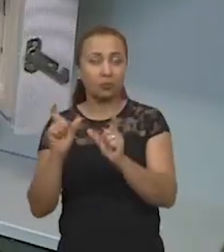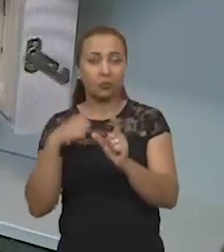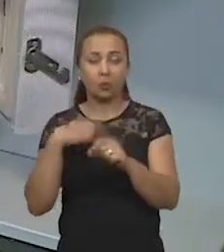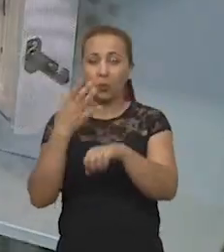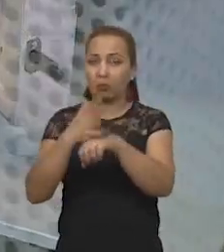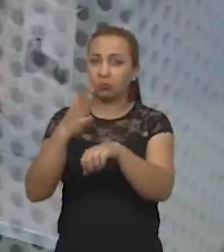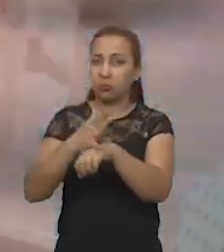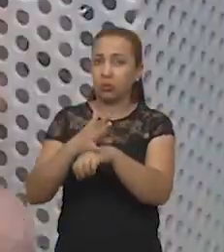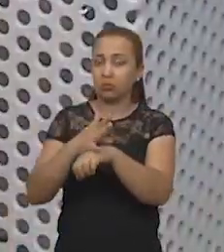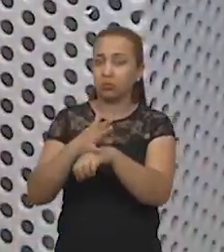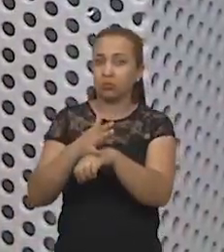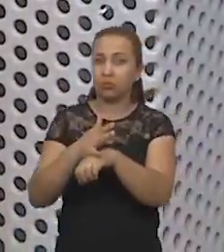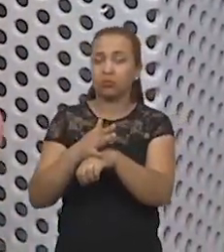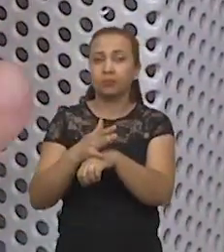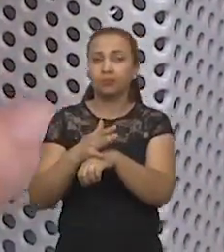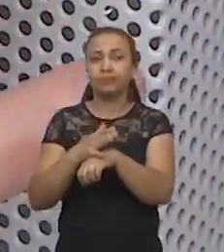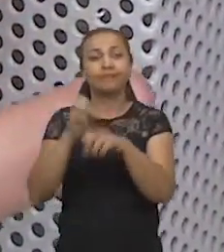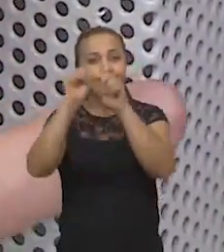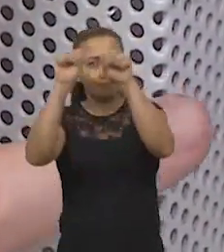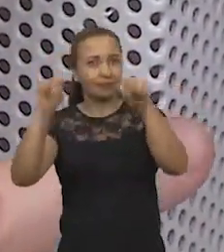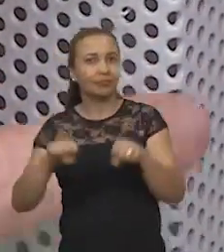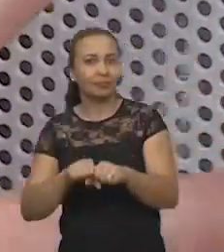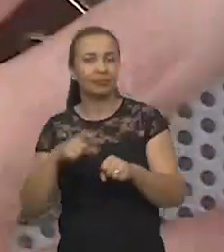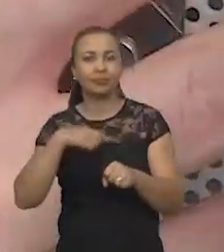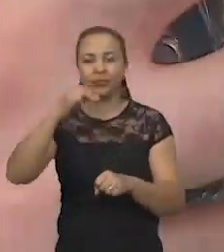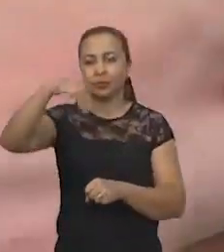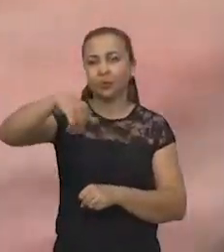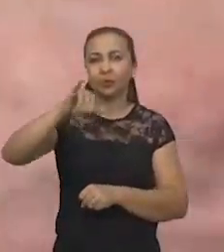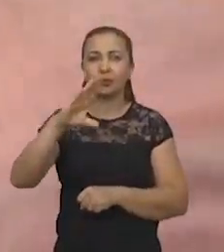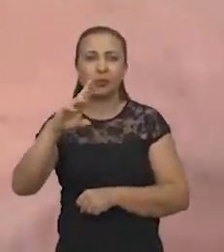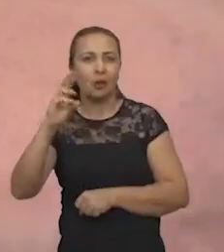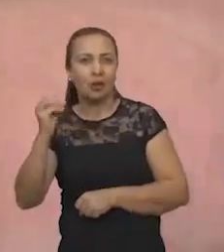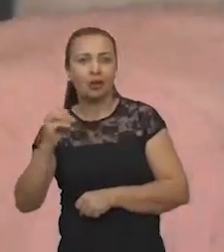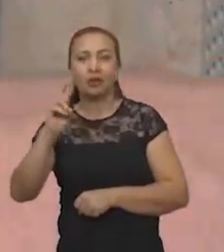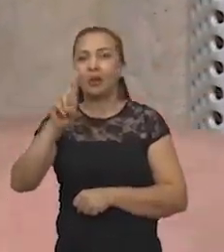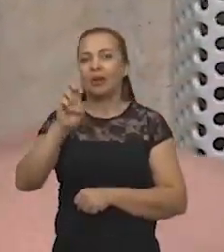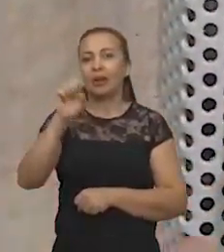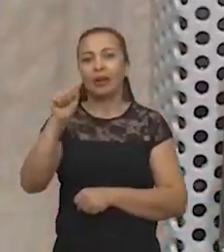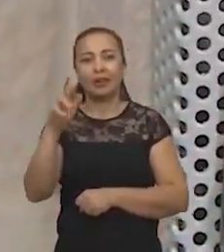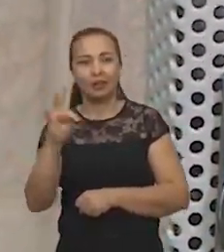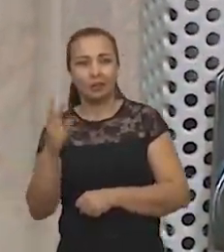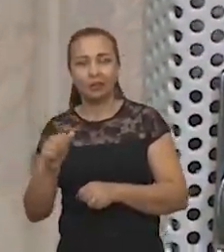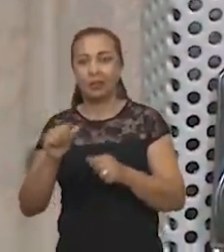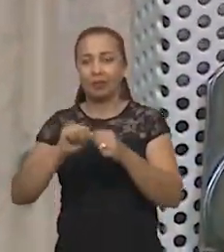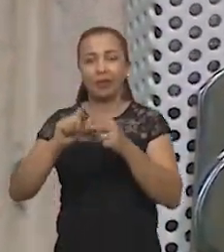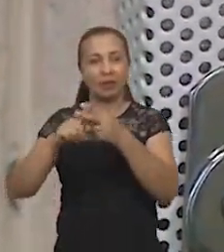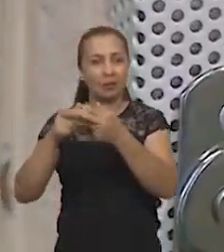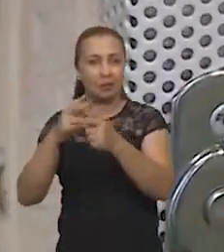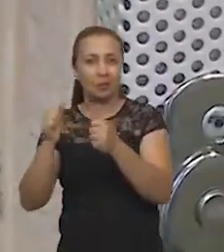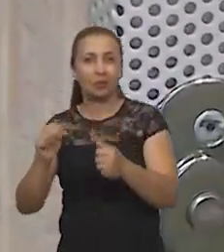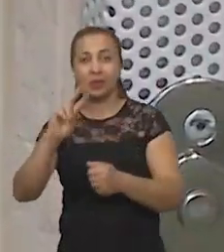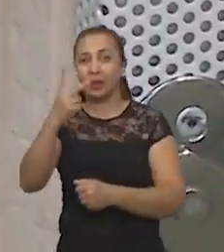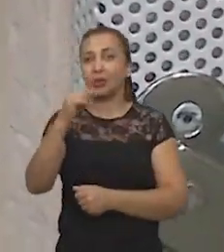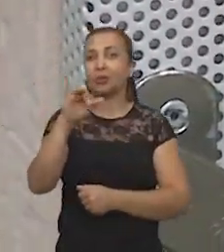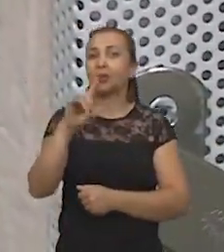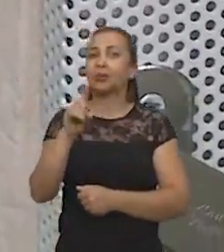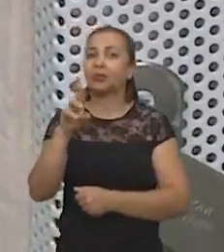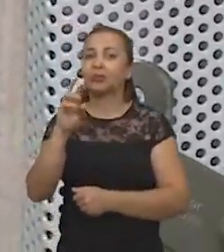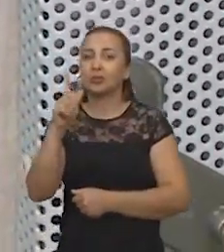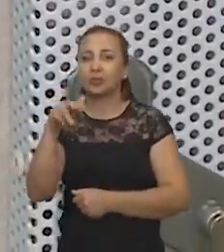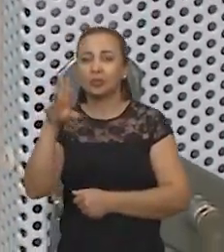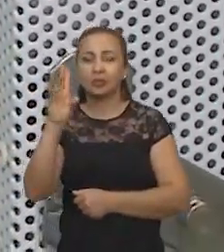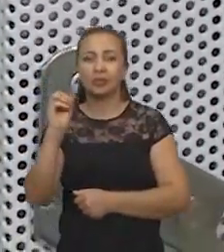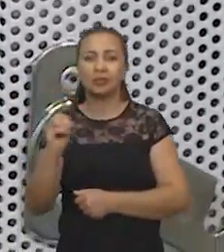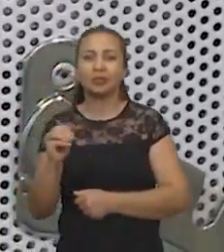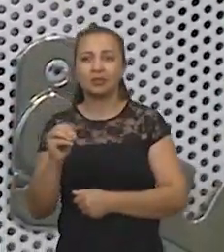testá-los. Então esse sistema aqui, que tem um micro-reator, é onde fazemos a produção do hidrogênio a